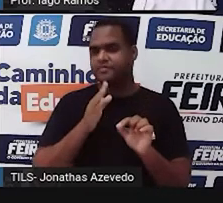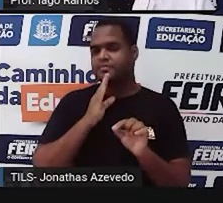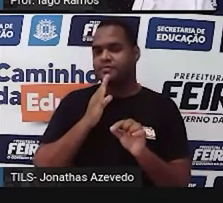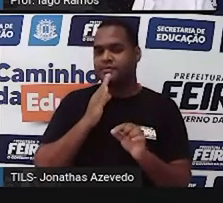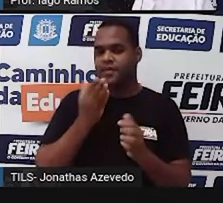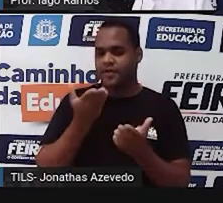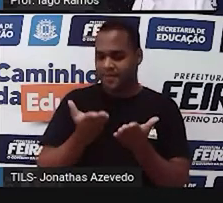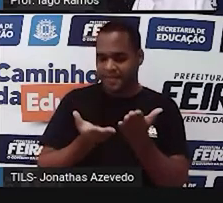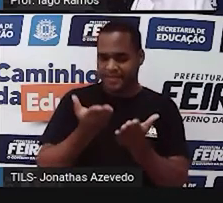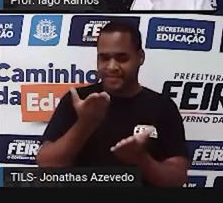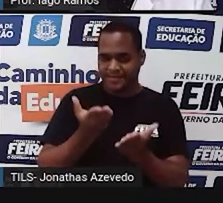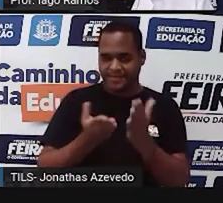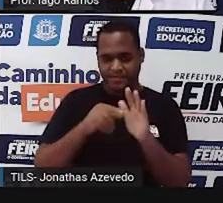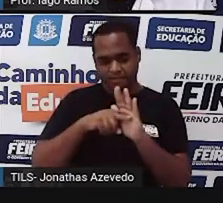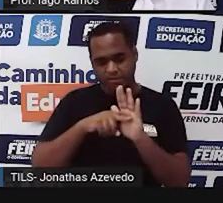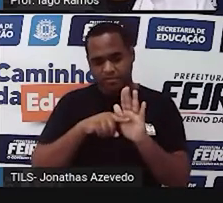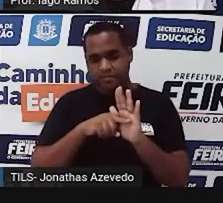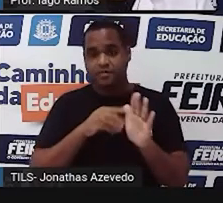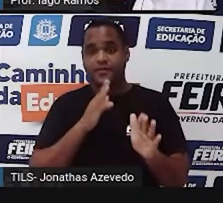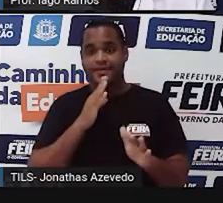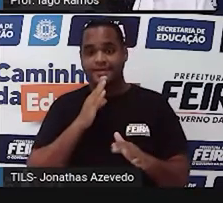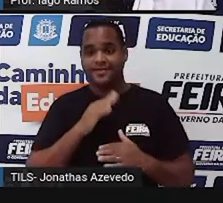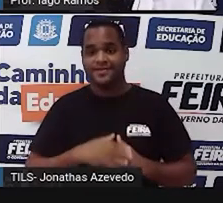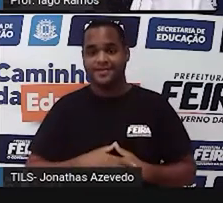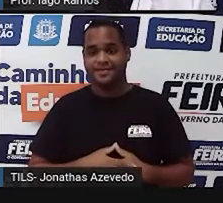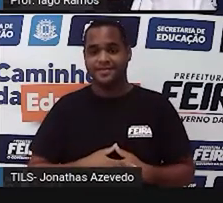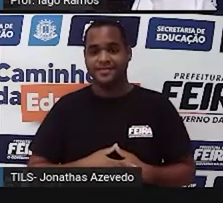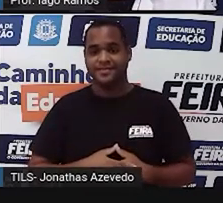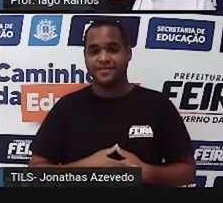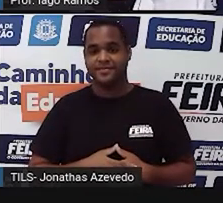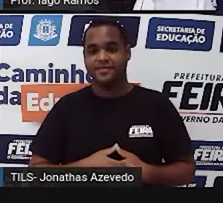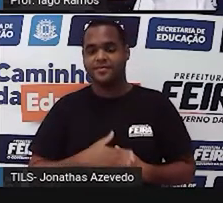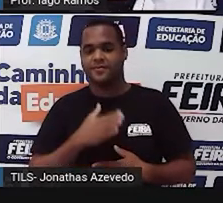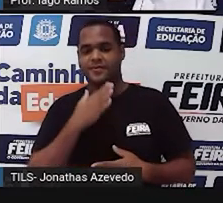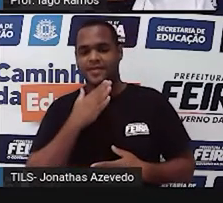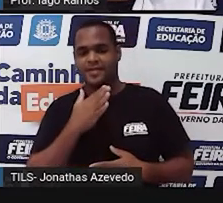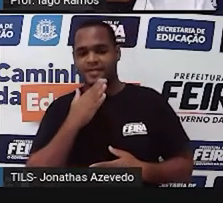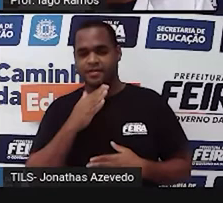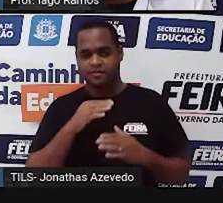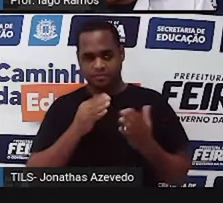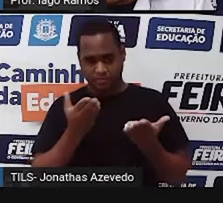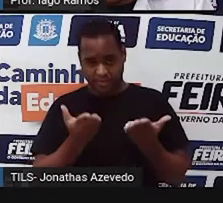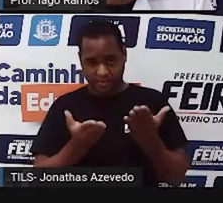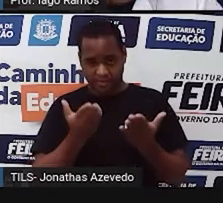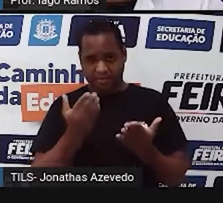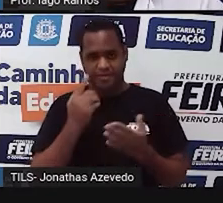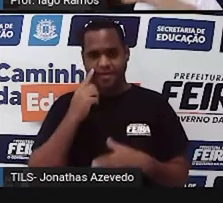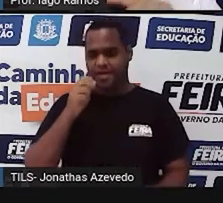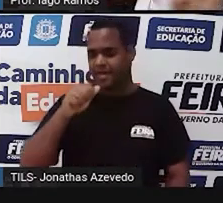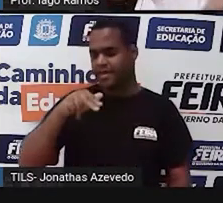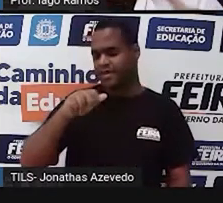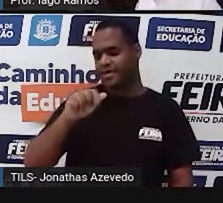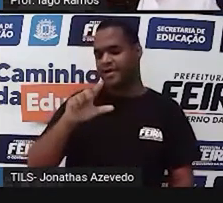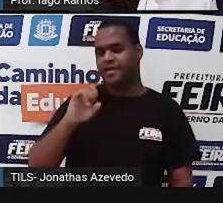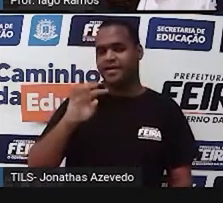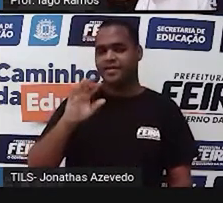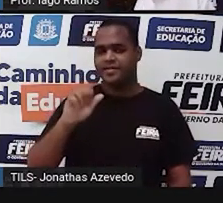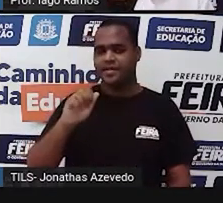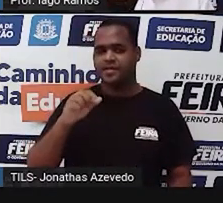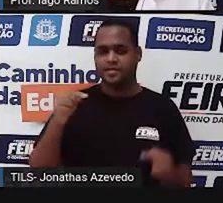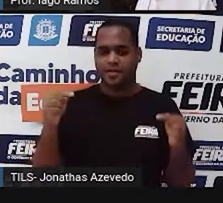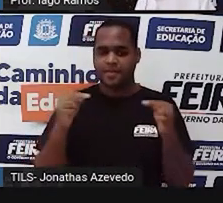analítica? Pois é, pois é. A balança analítica não é essa